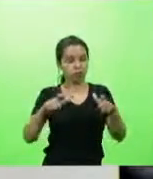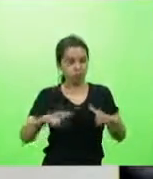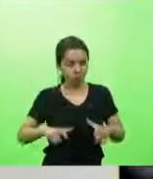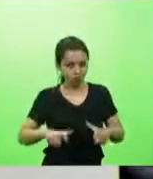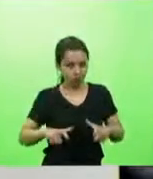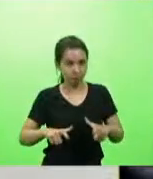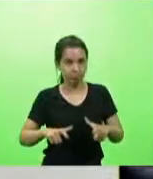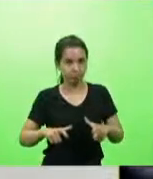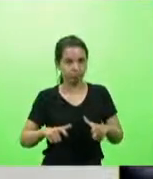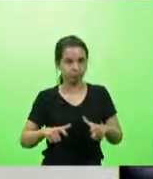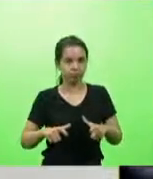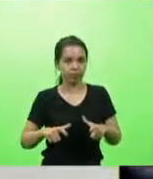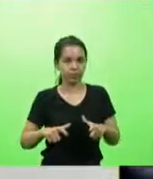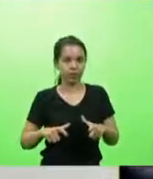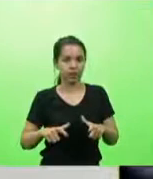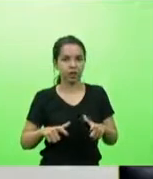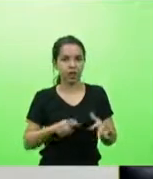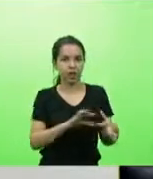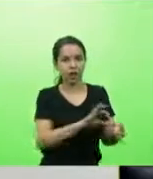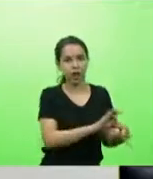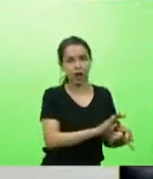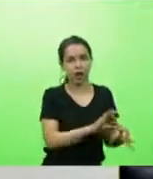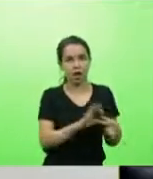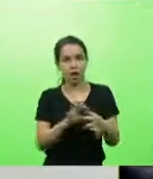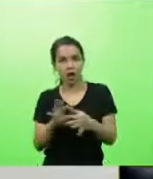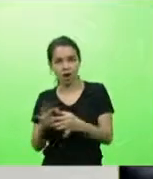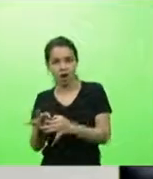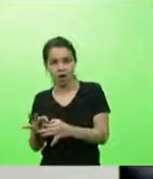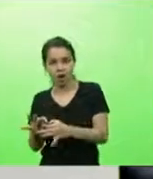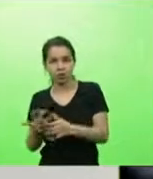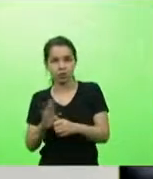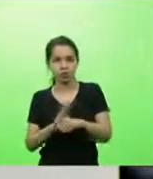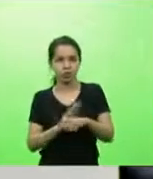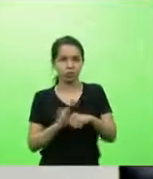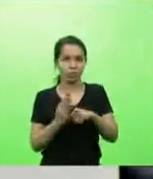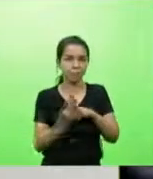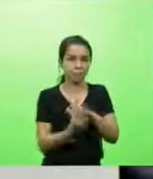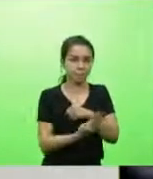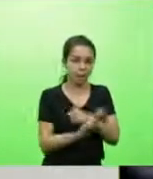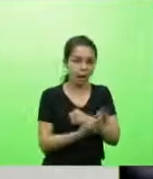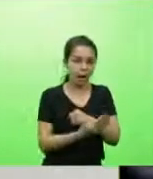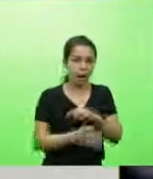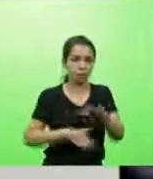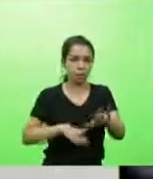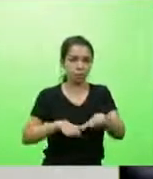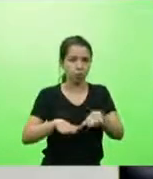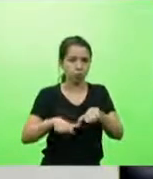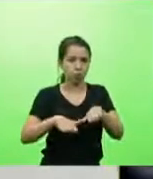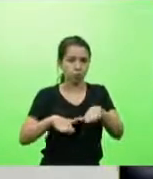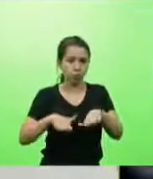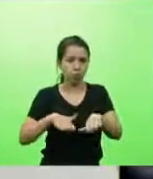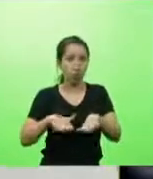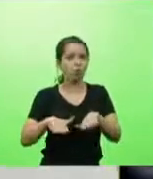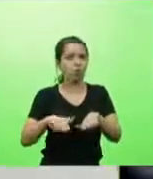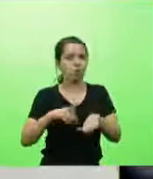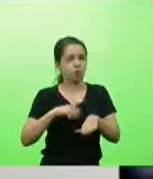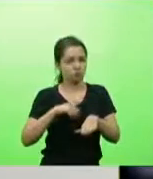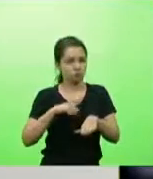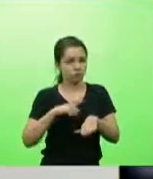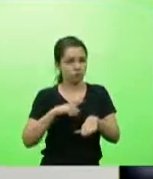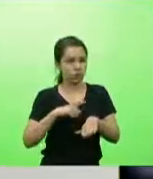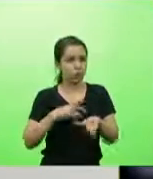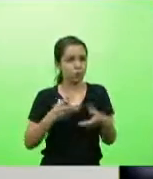faz esta ligação de bairros, movimento intenso e, portanto, o que